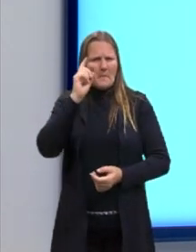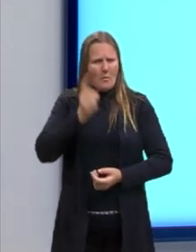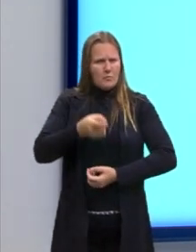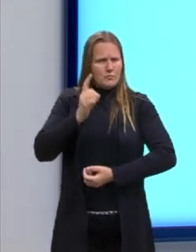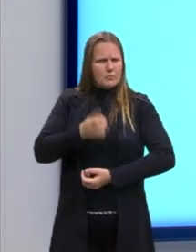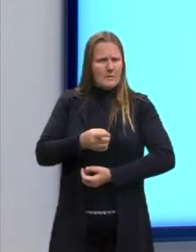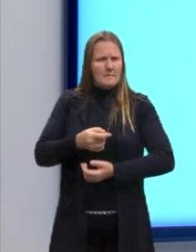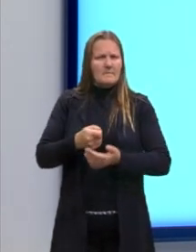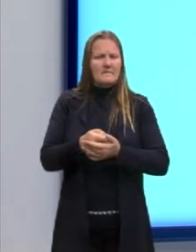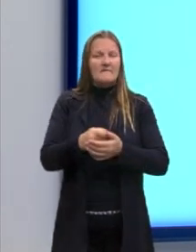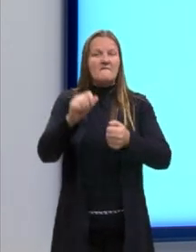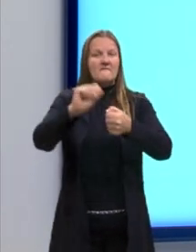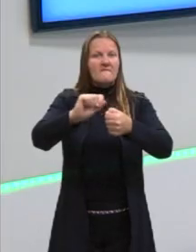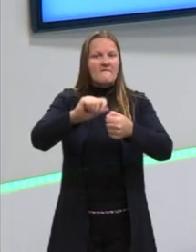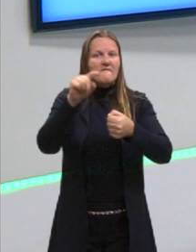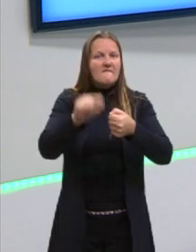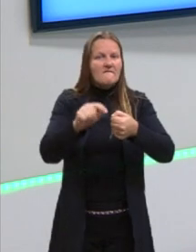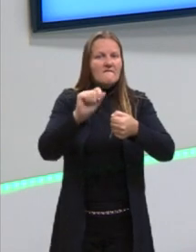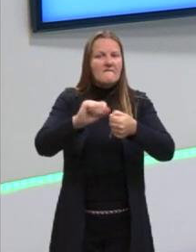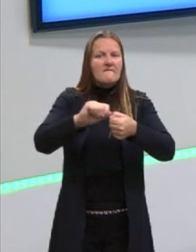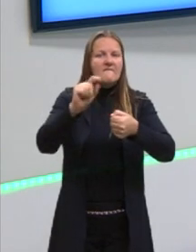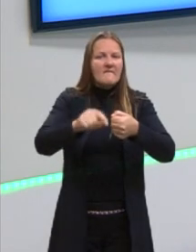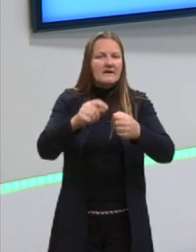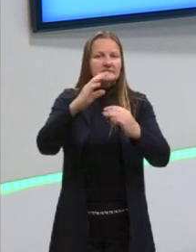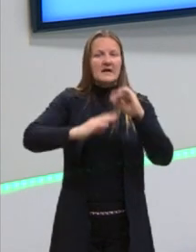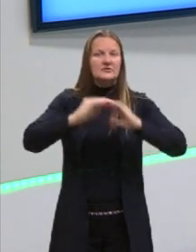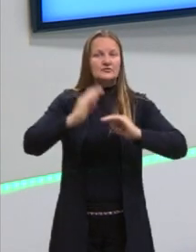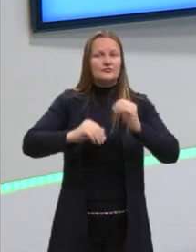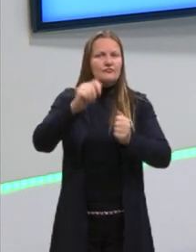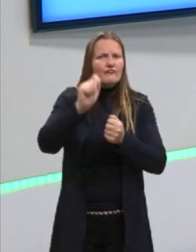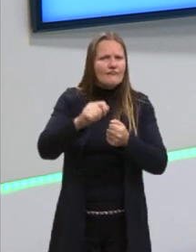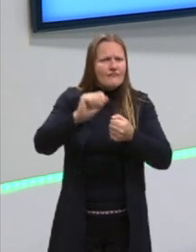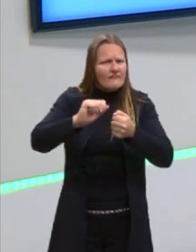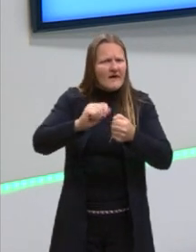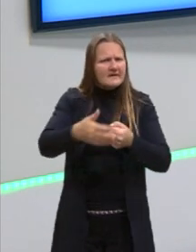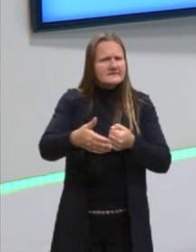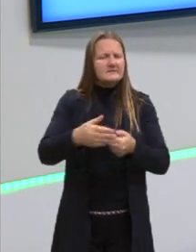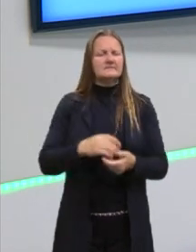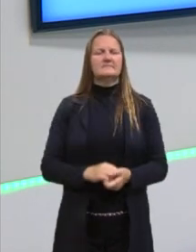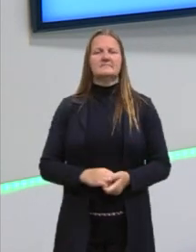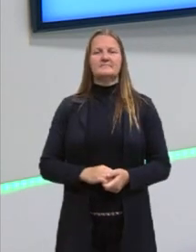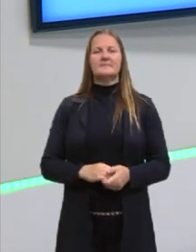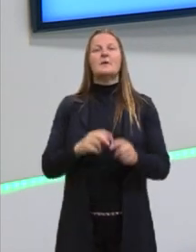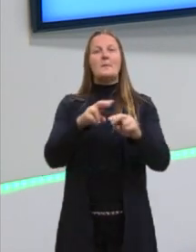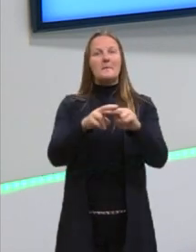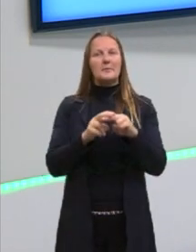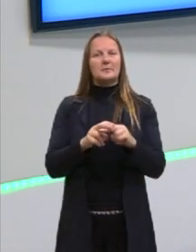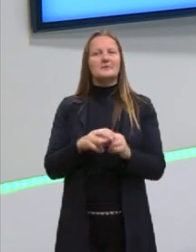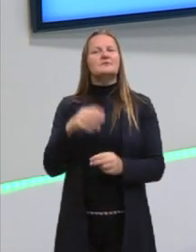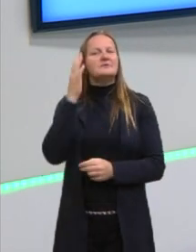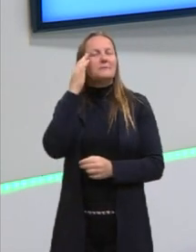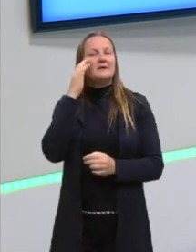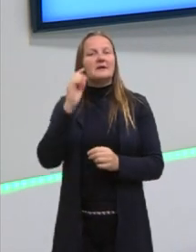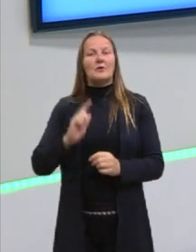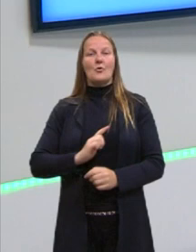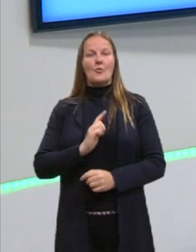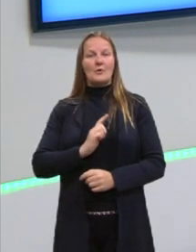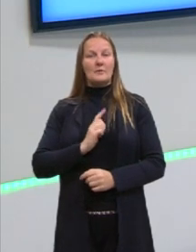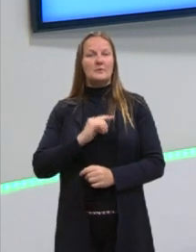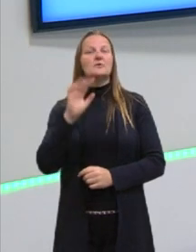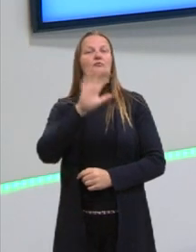exigindo que o outro tome alguma posição, faça alguma coisa. Então, saber esse conhecimento gramatical